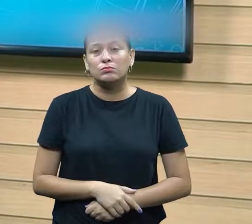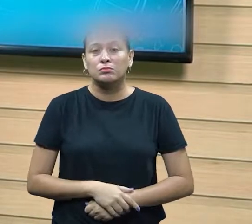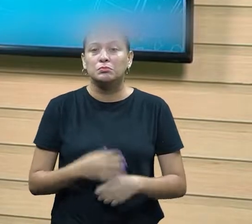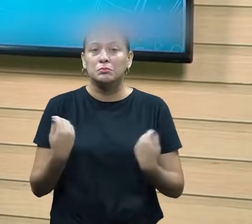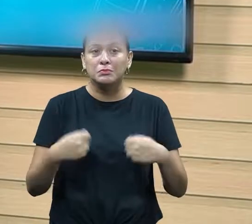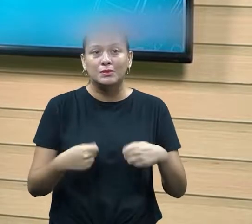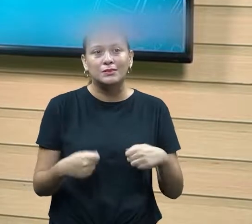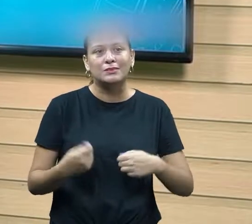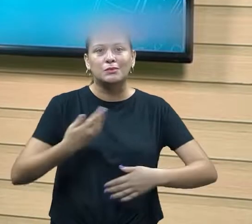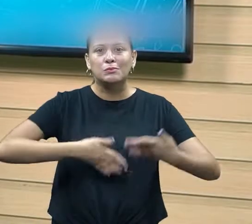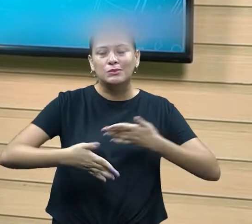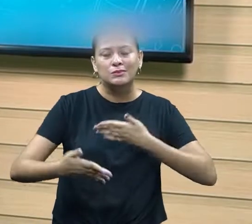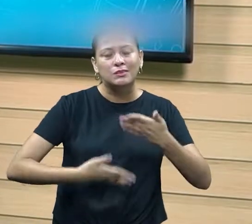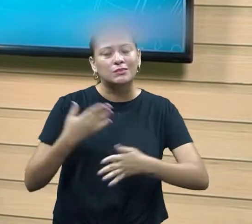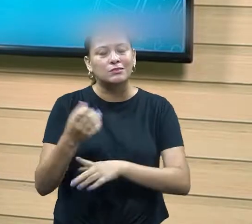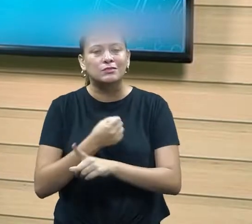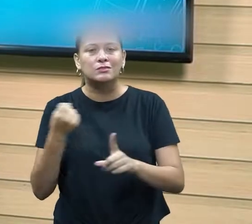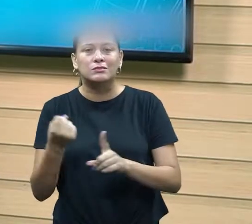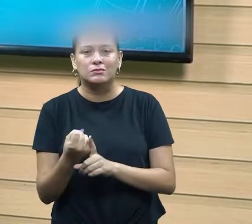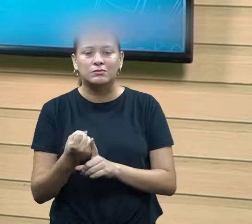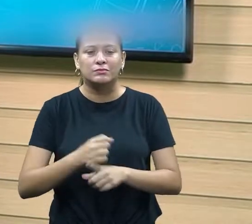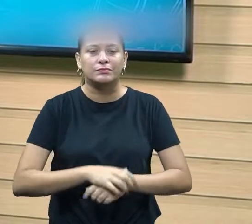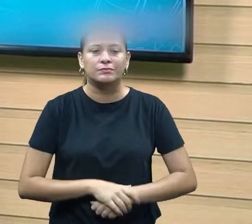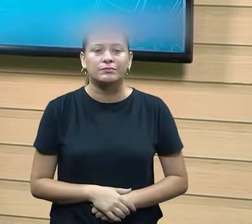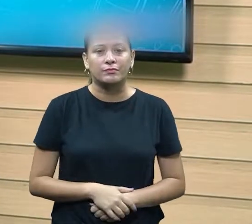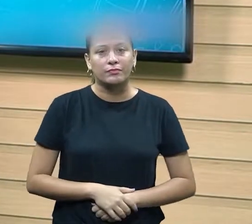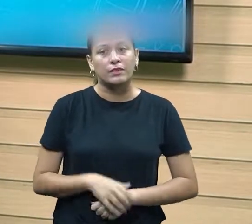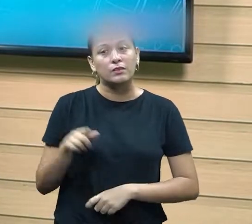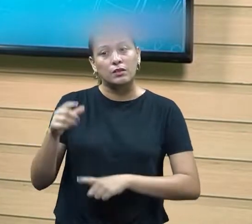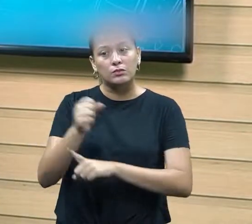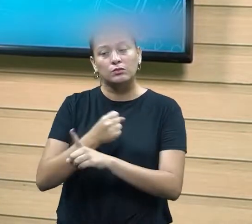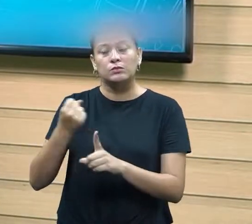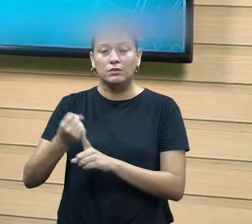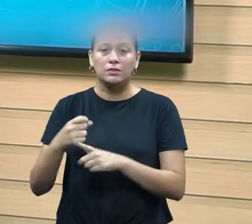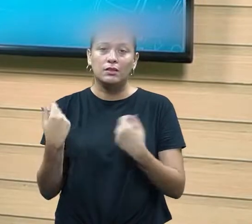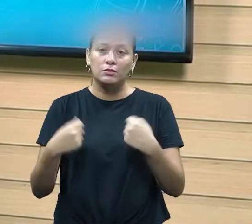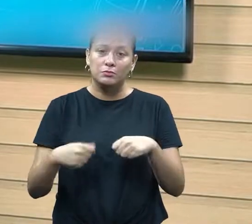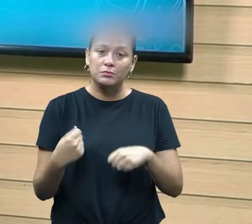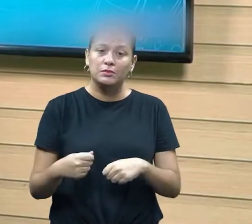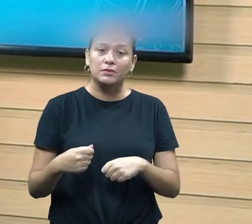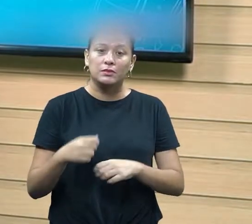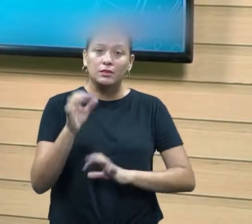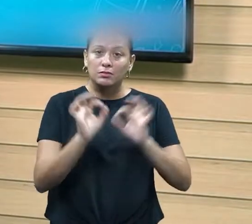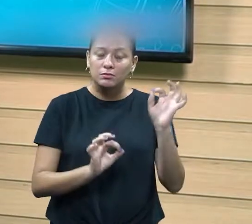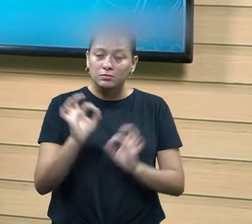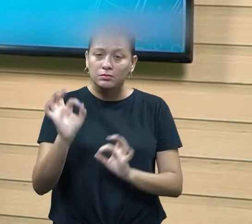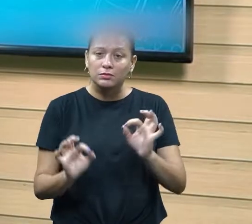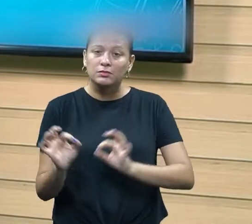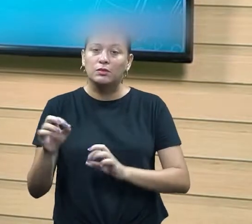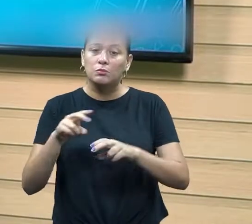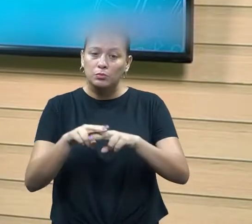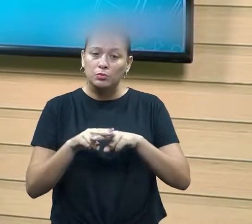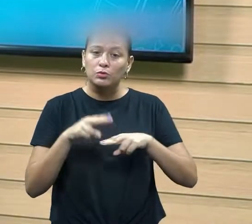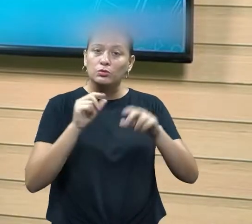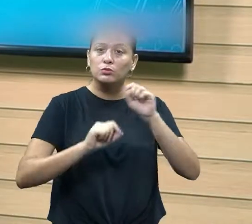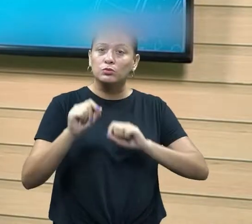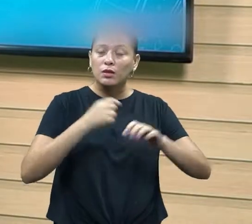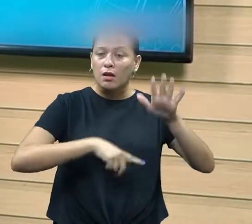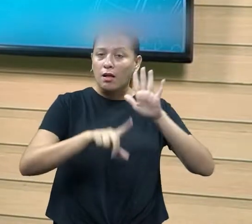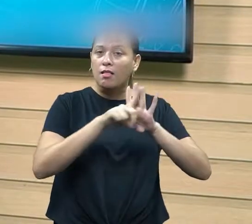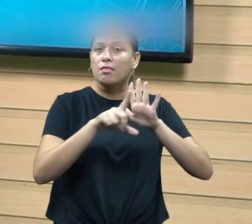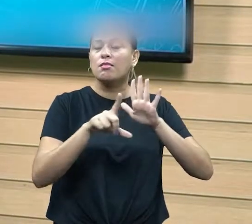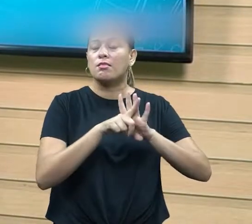portanto eu preciso que a nossa sociedade ela seja saudável então essas leis vem justamente buscar esse